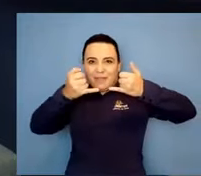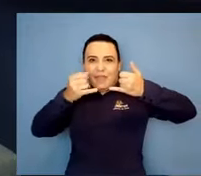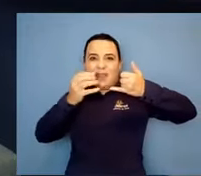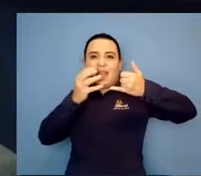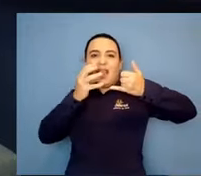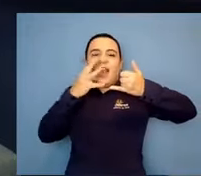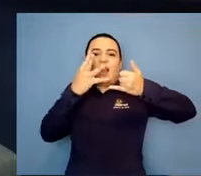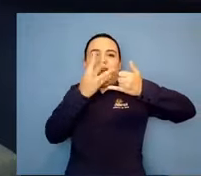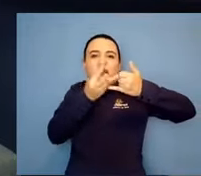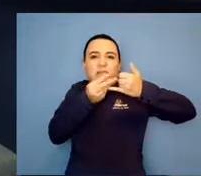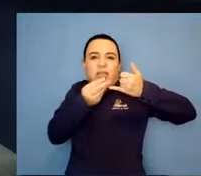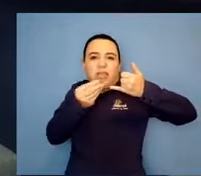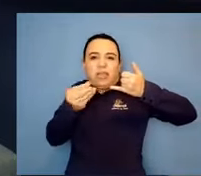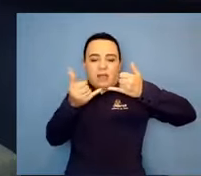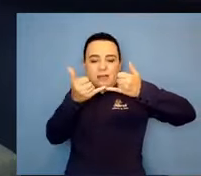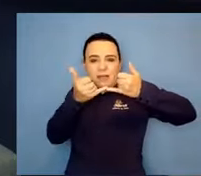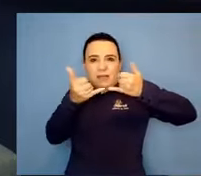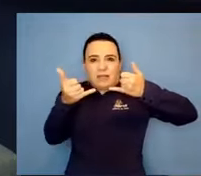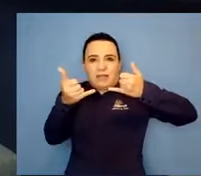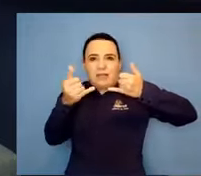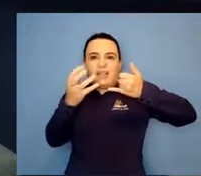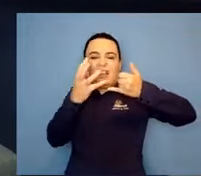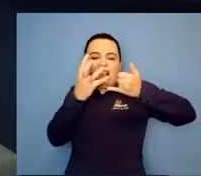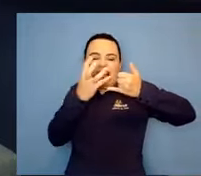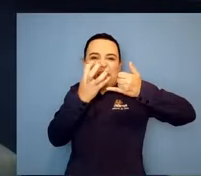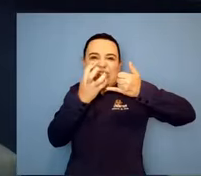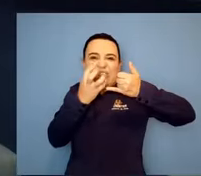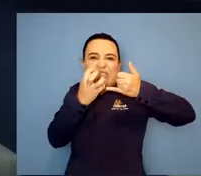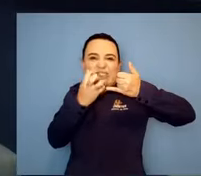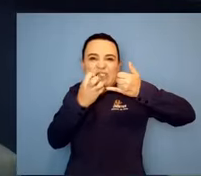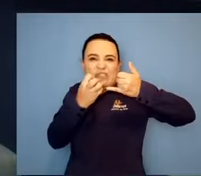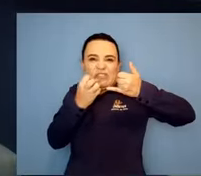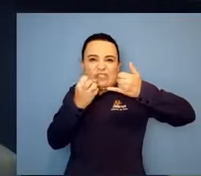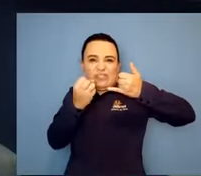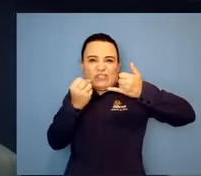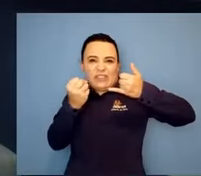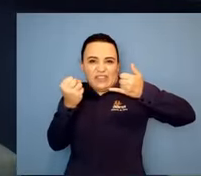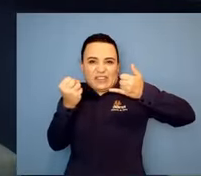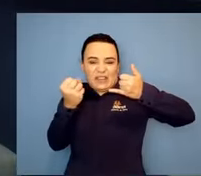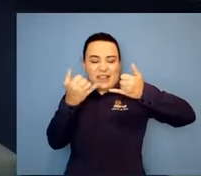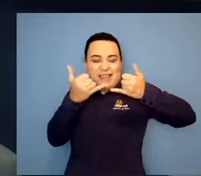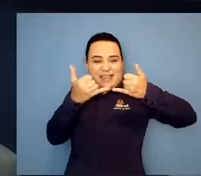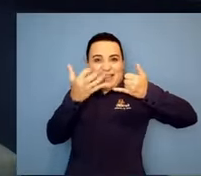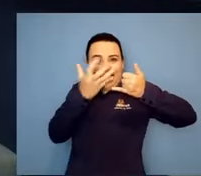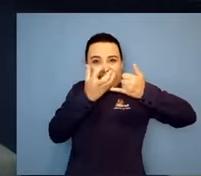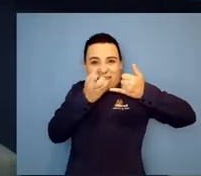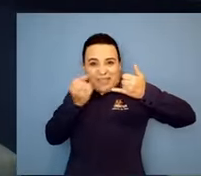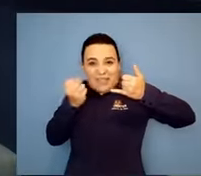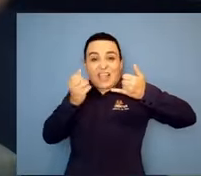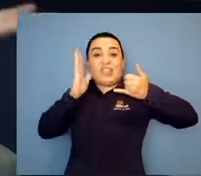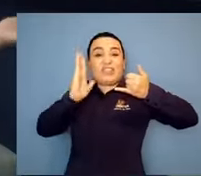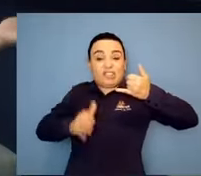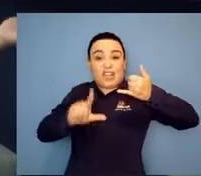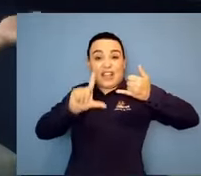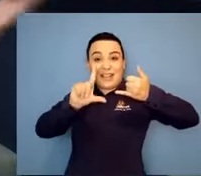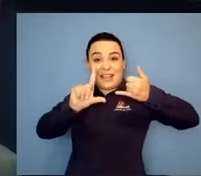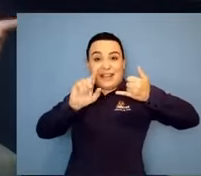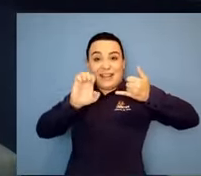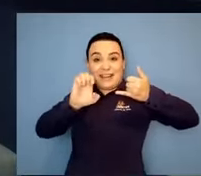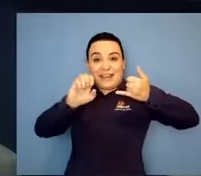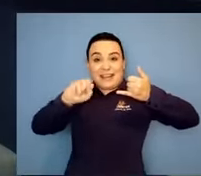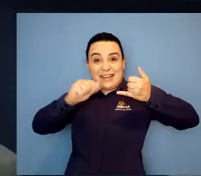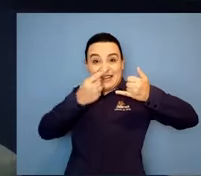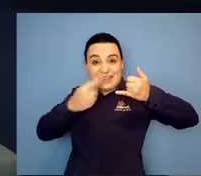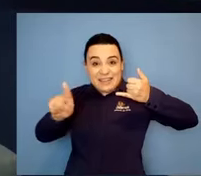Algumas crianças acabam fazendo com uma lesão, já com lesão cerebral. E muitas vezes a doença acaba evoluindo